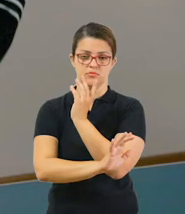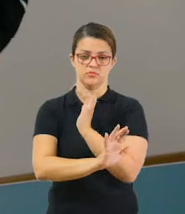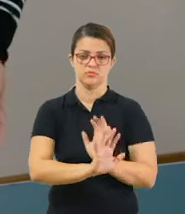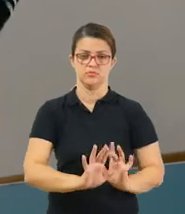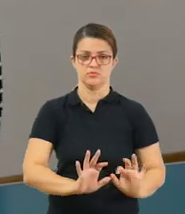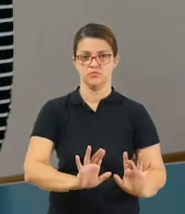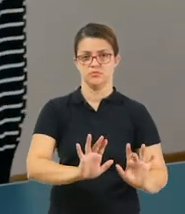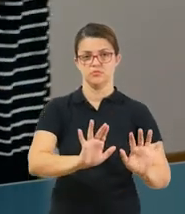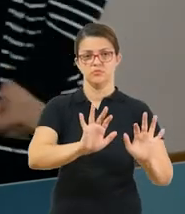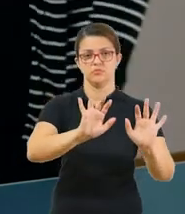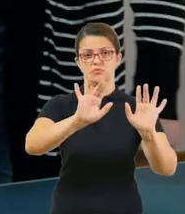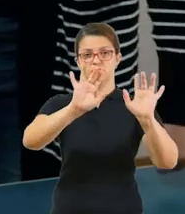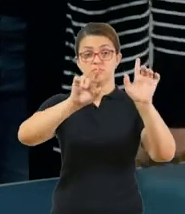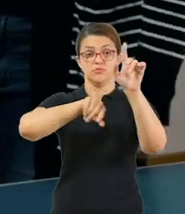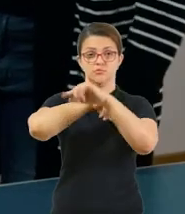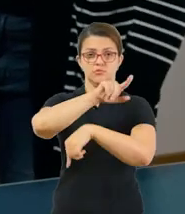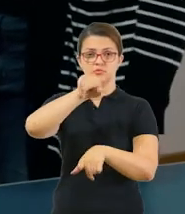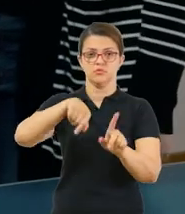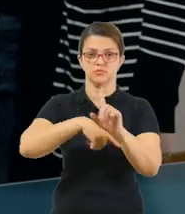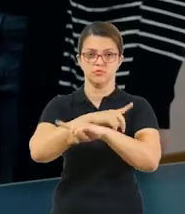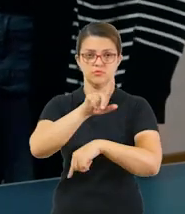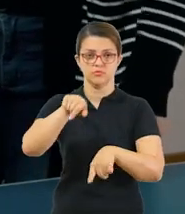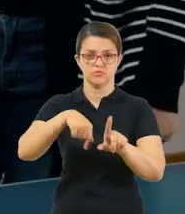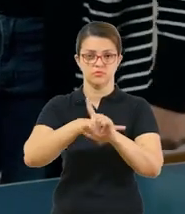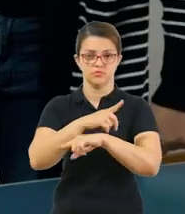que ela devolve para a atmosfera.